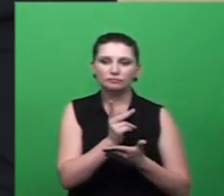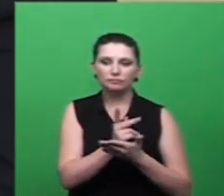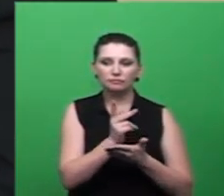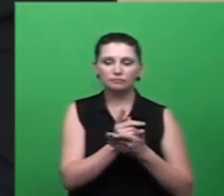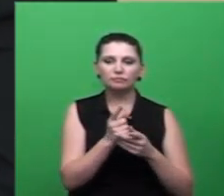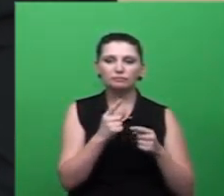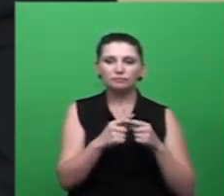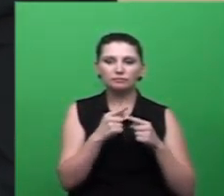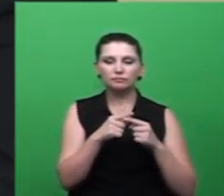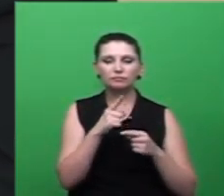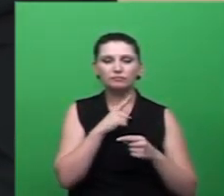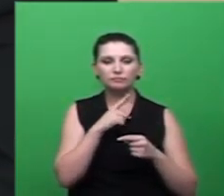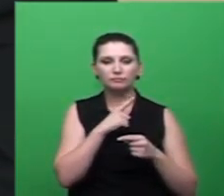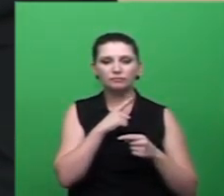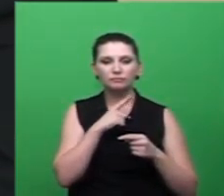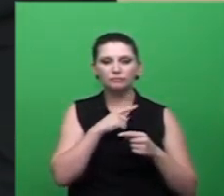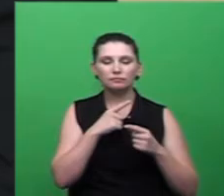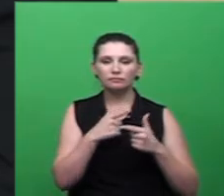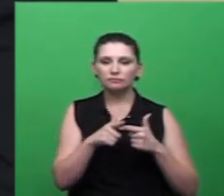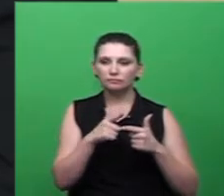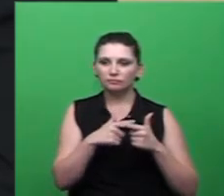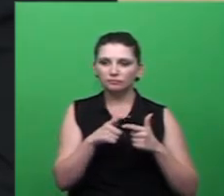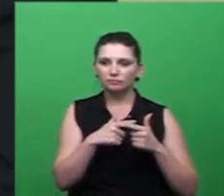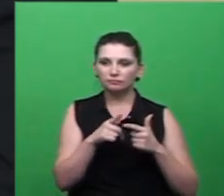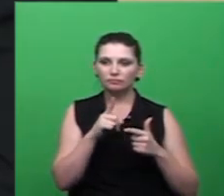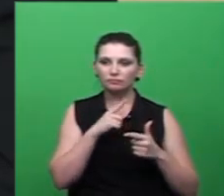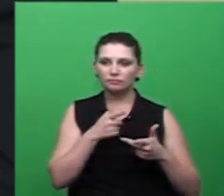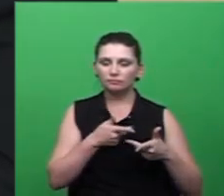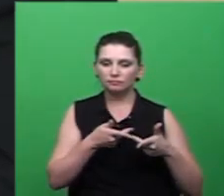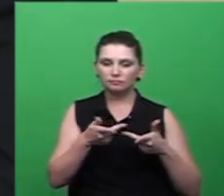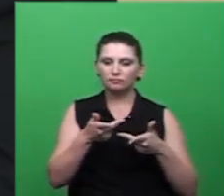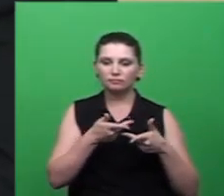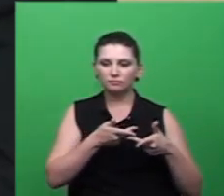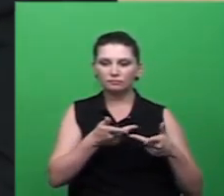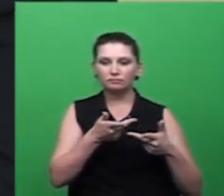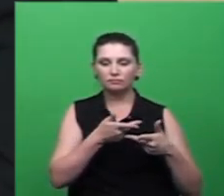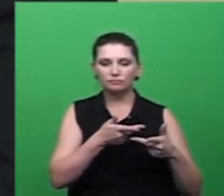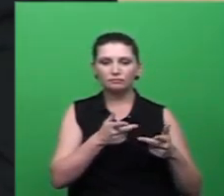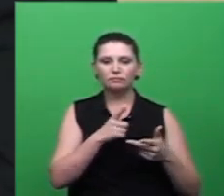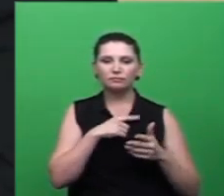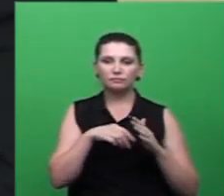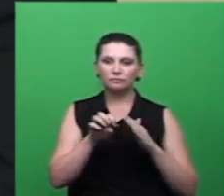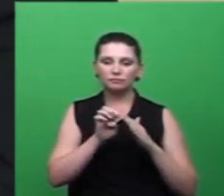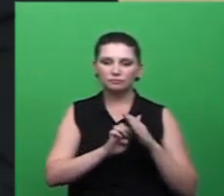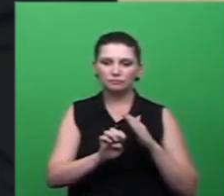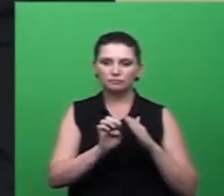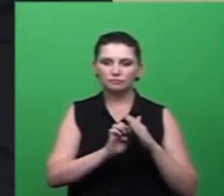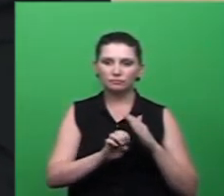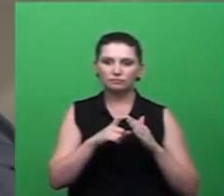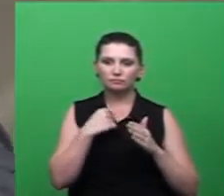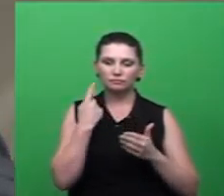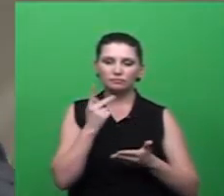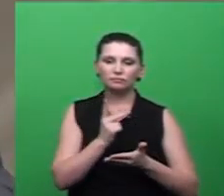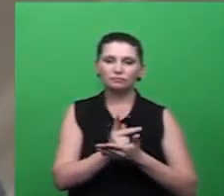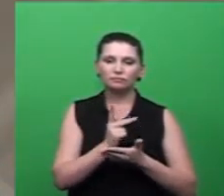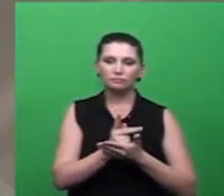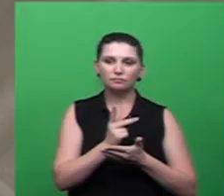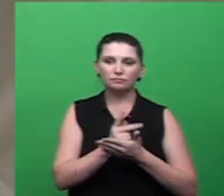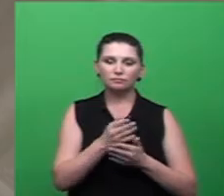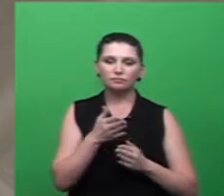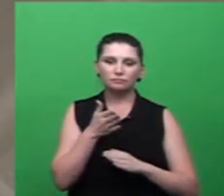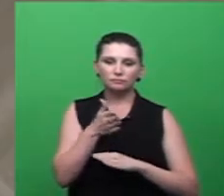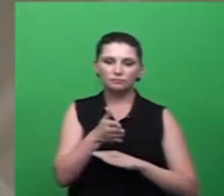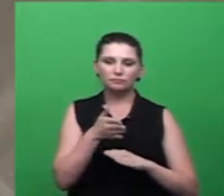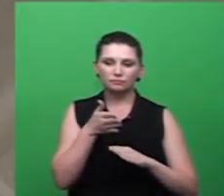relacionado às armadilhas e às visitas e às transportadoras e ferrovelhas e tudo onde a gente mais visita diariamente a gente vê com